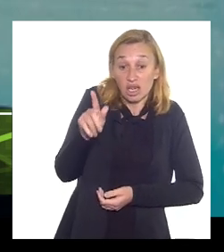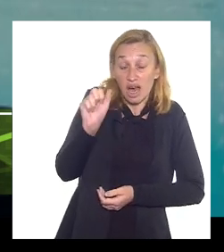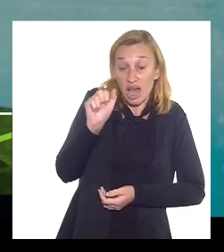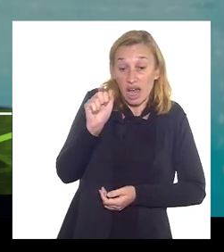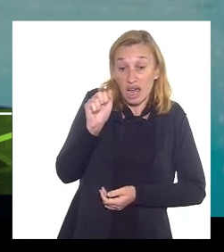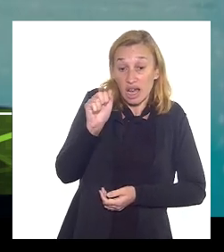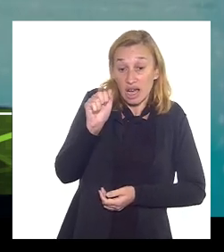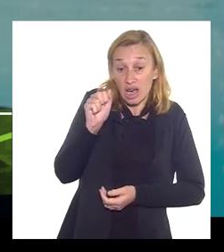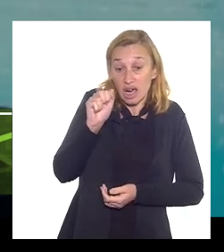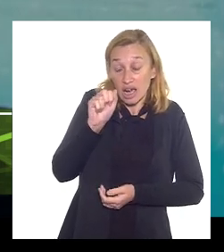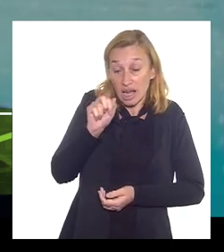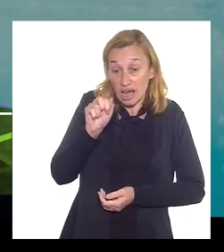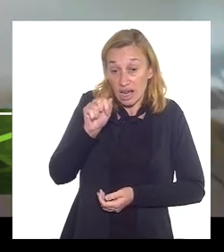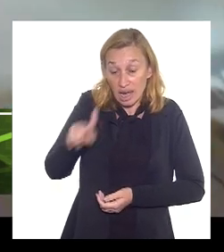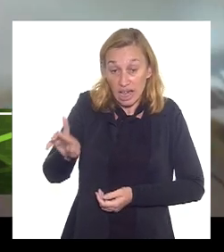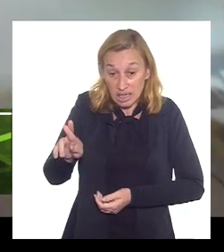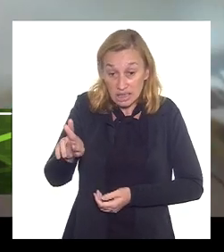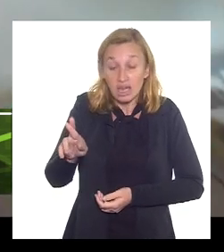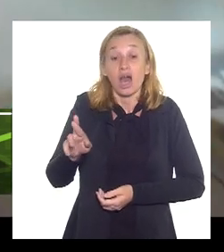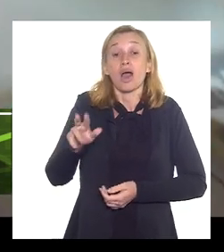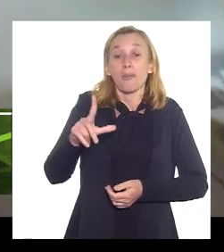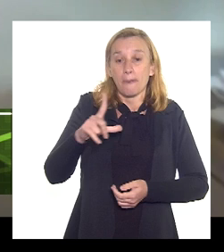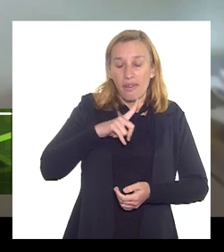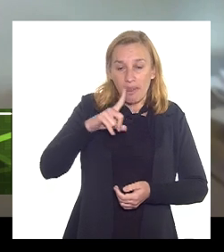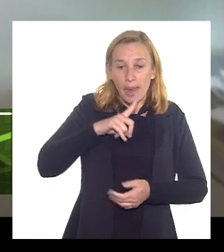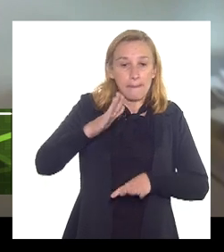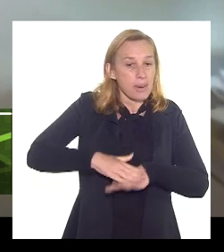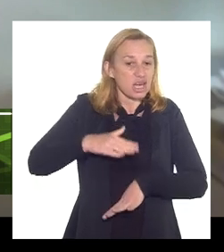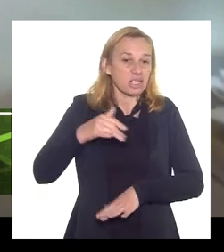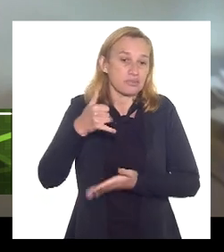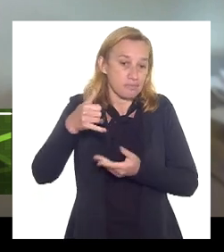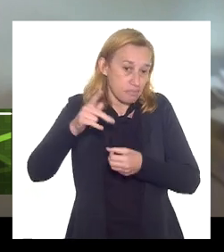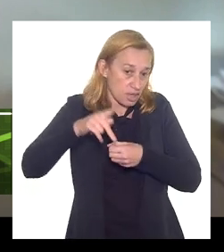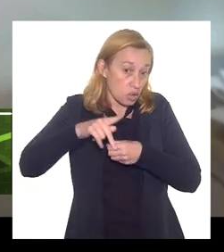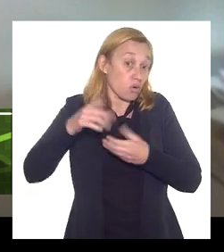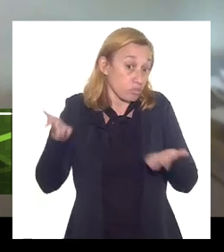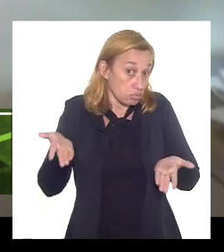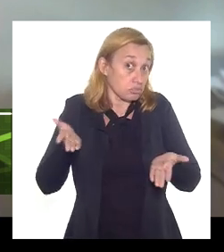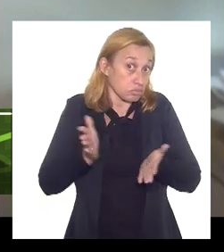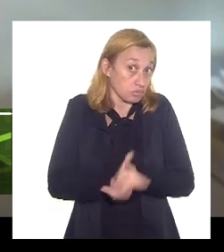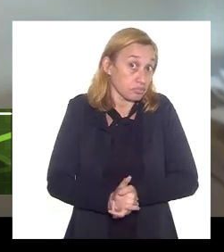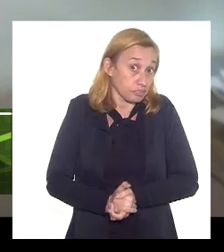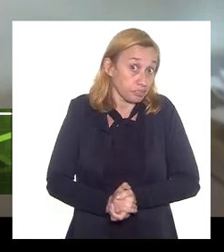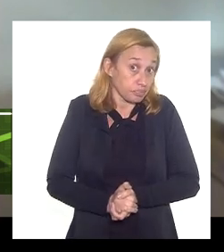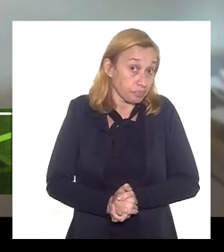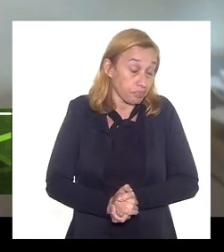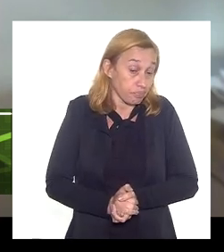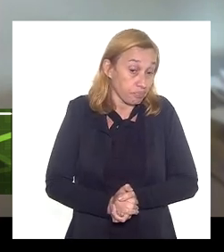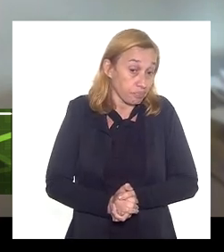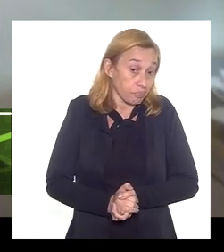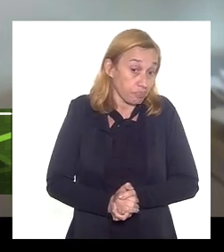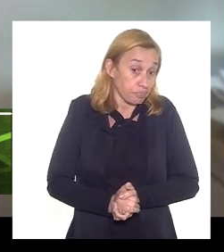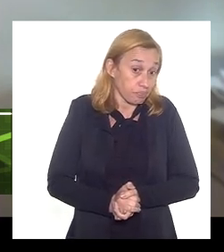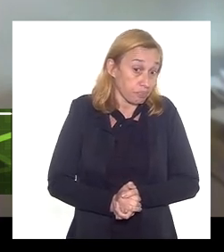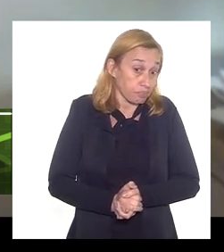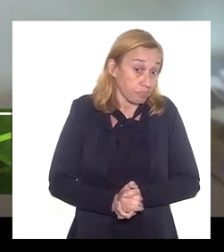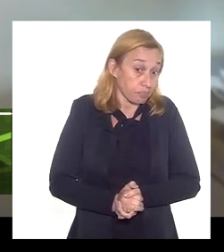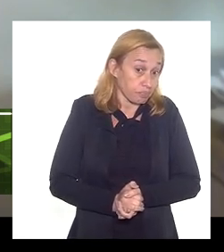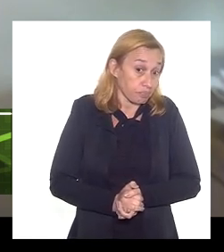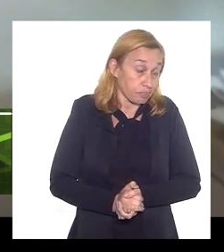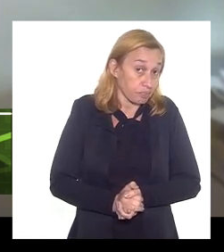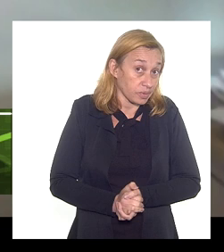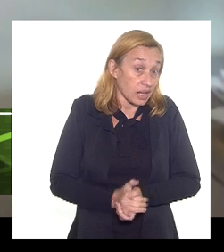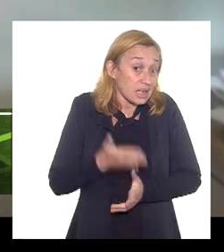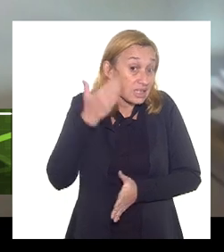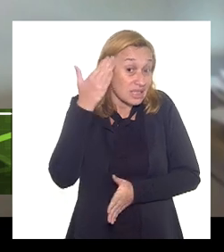petróleo mas se a retirava também tirava mais petróleo do mesmo jeito só que tem que